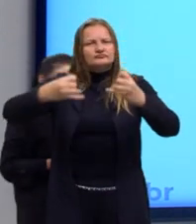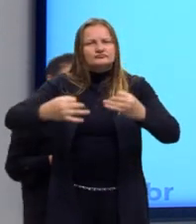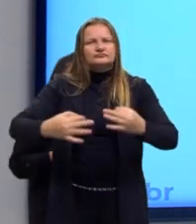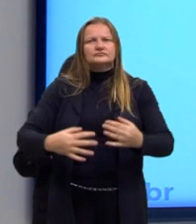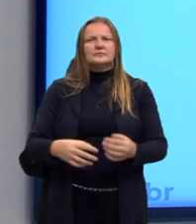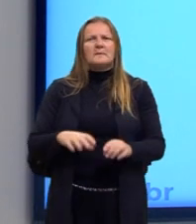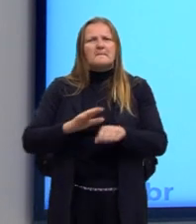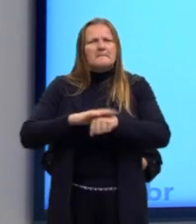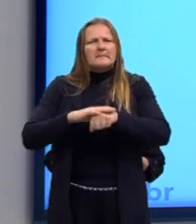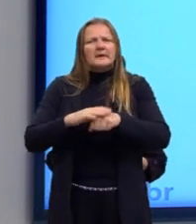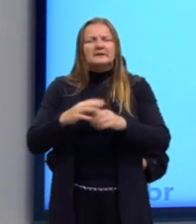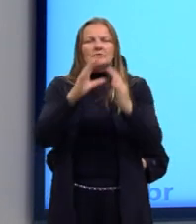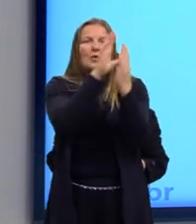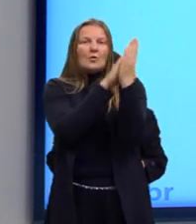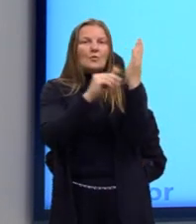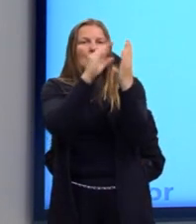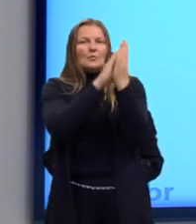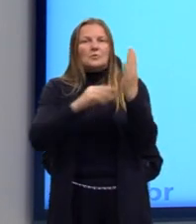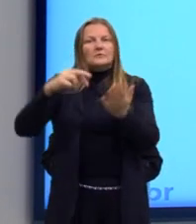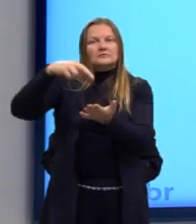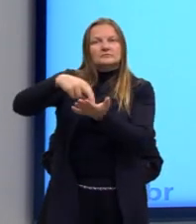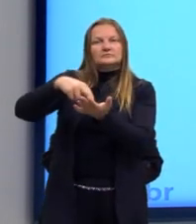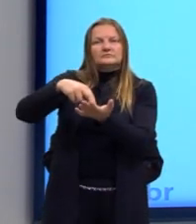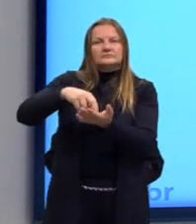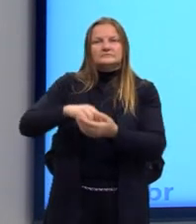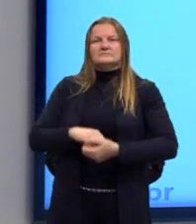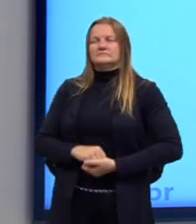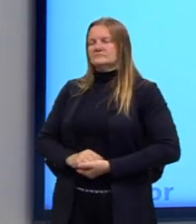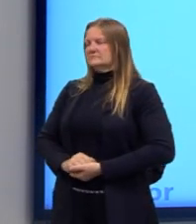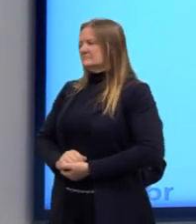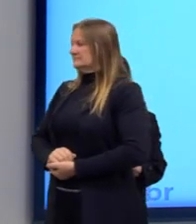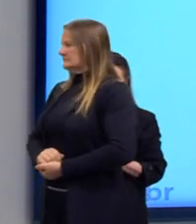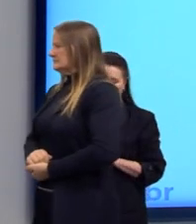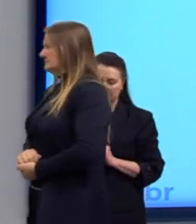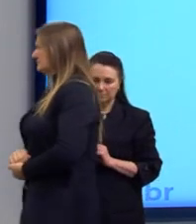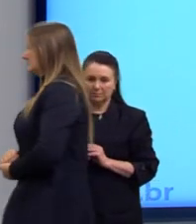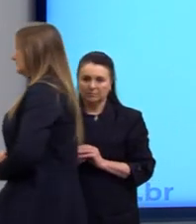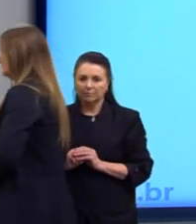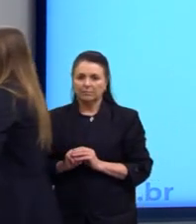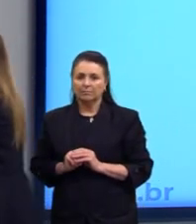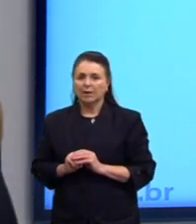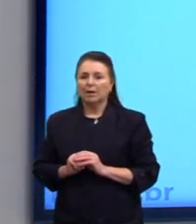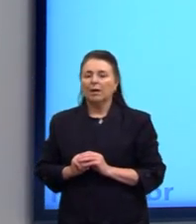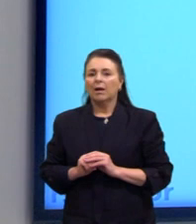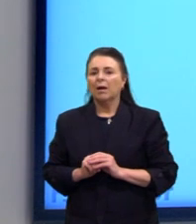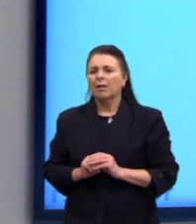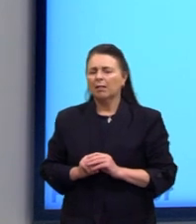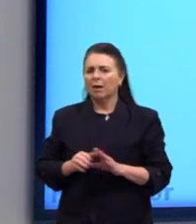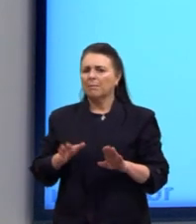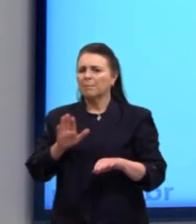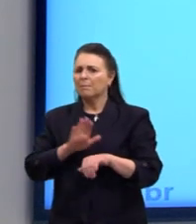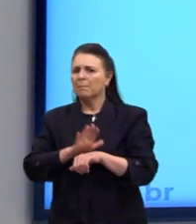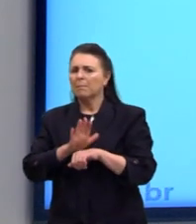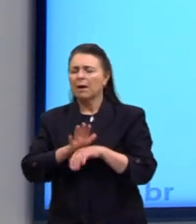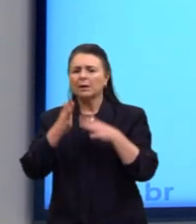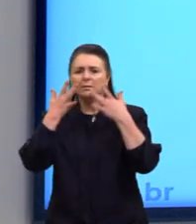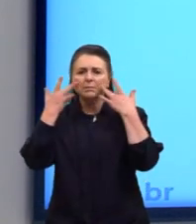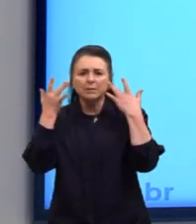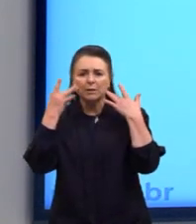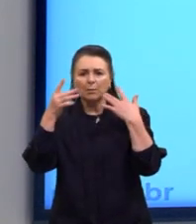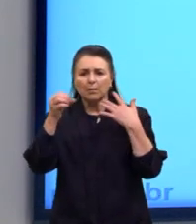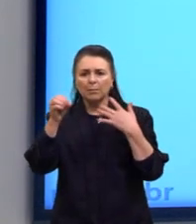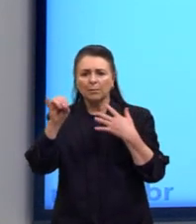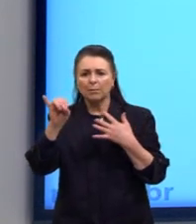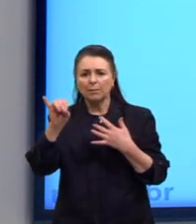E aí é uma imitação da realidade. Aqui está muito mais voltada ao teatro. Enquanto a poiesis se baseava na